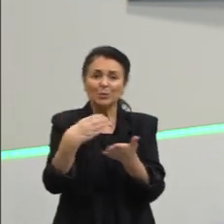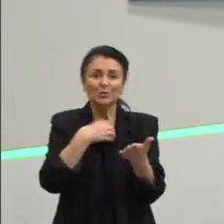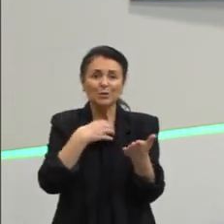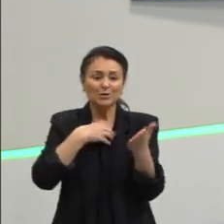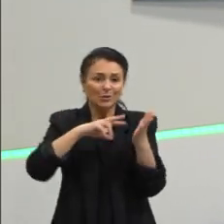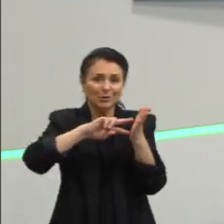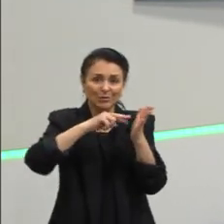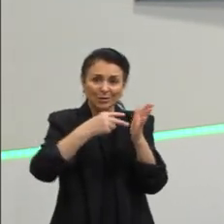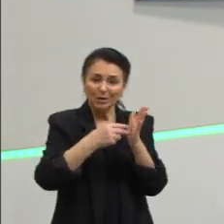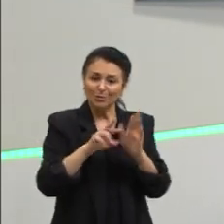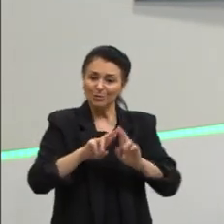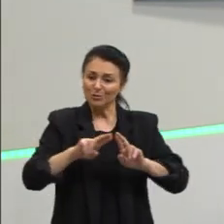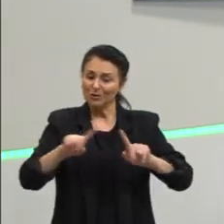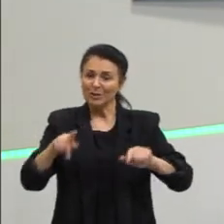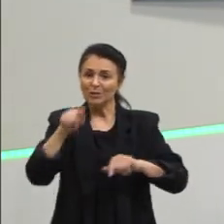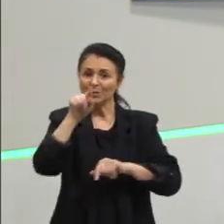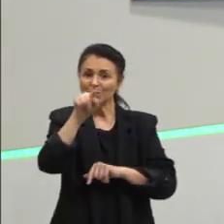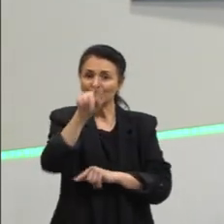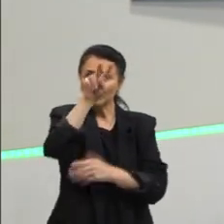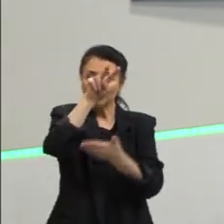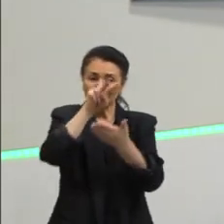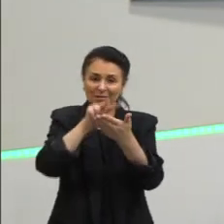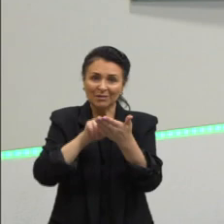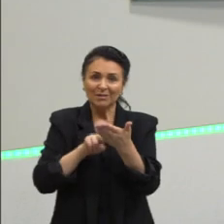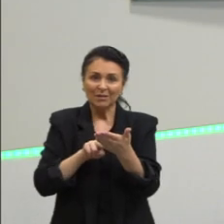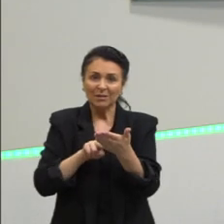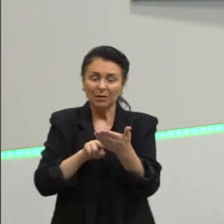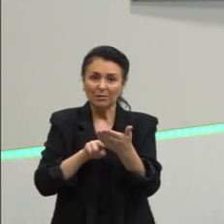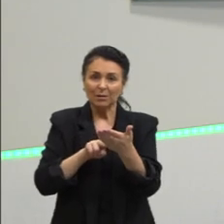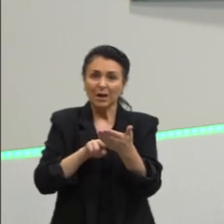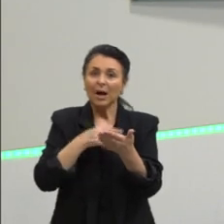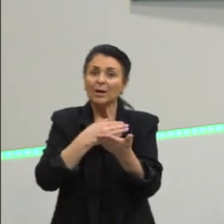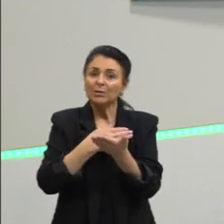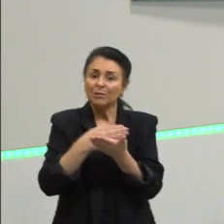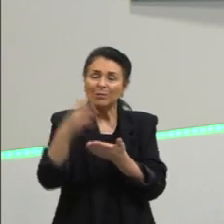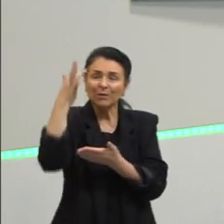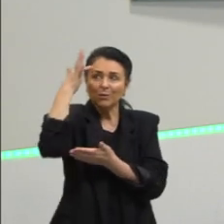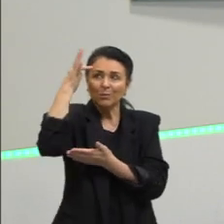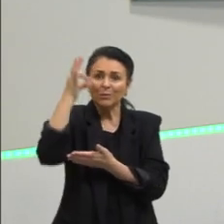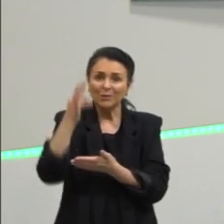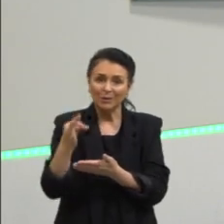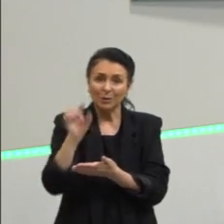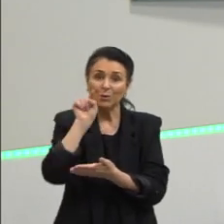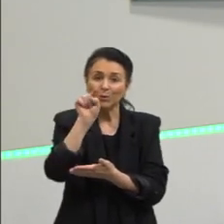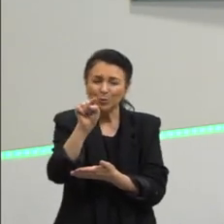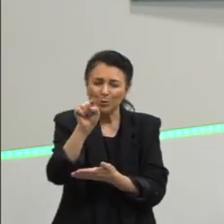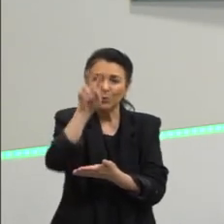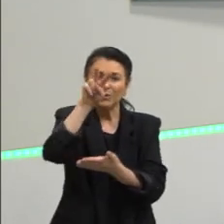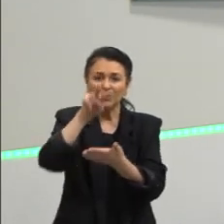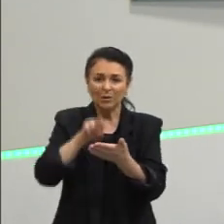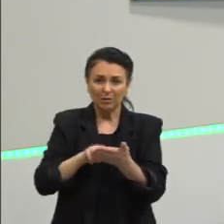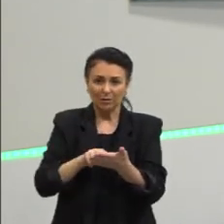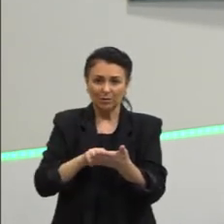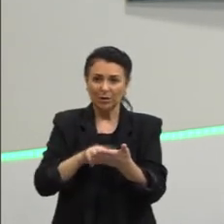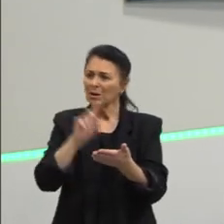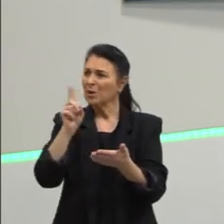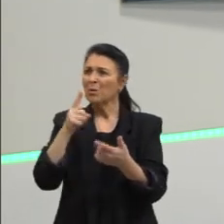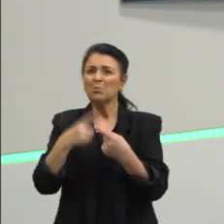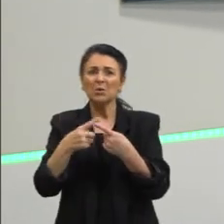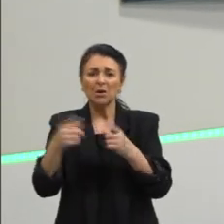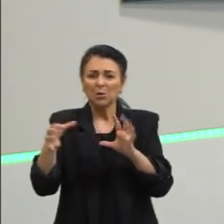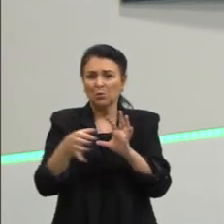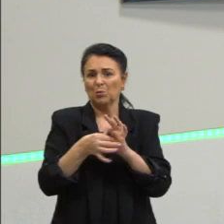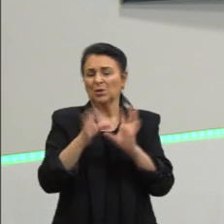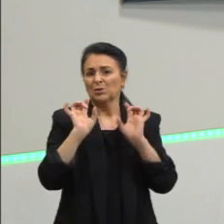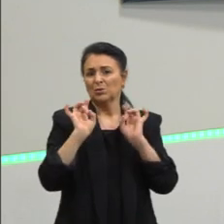diferentes ao que você está lendo Vão ajudar você a compreender aquilo que você está lendo Porque no momento que ele une Ele pode unir com